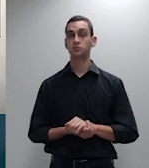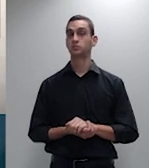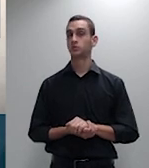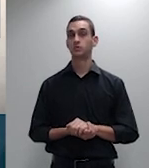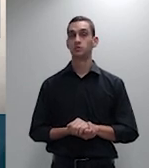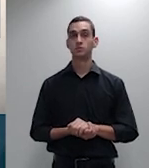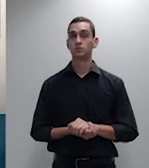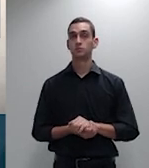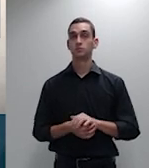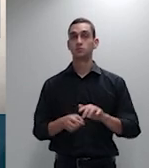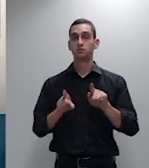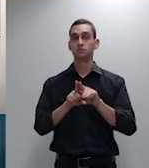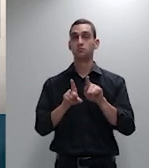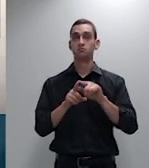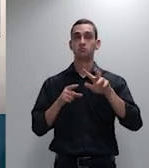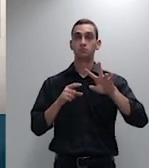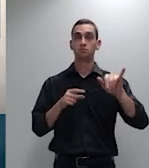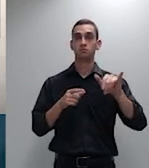unânime.